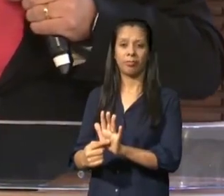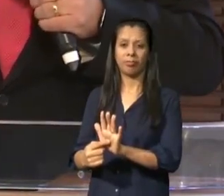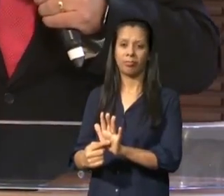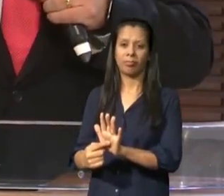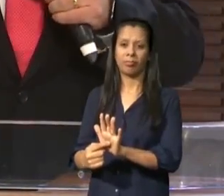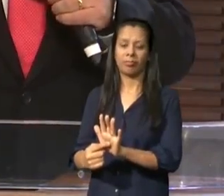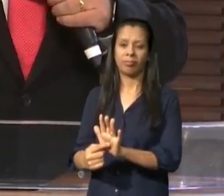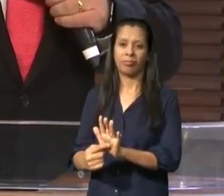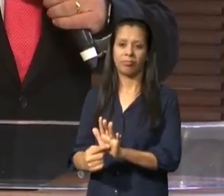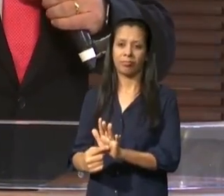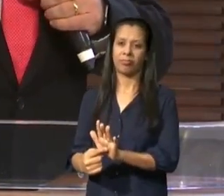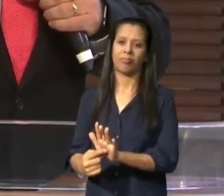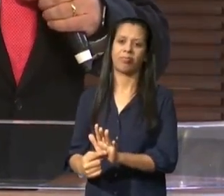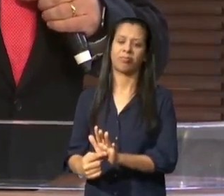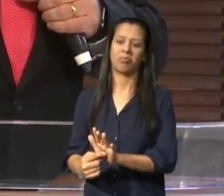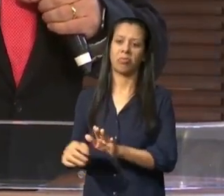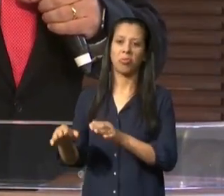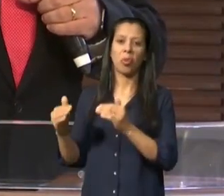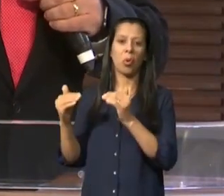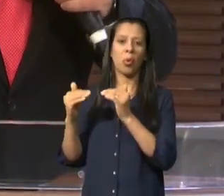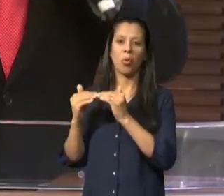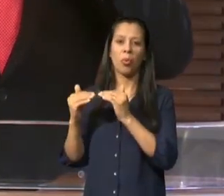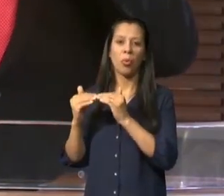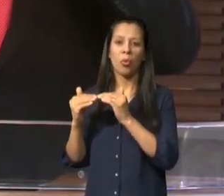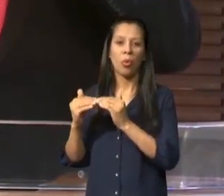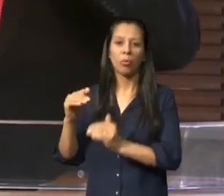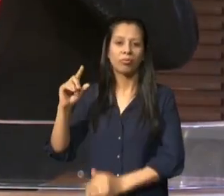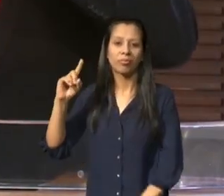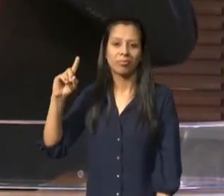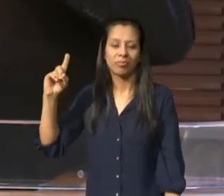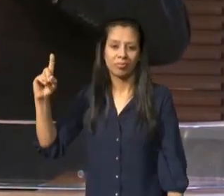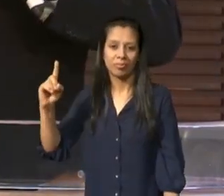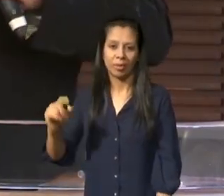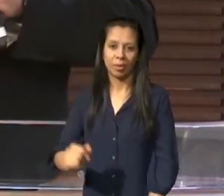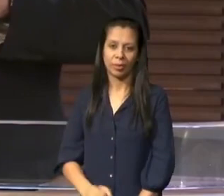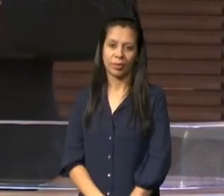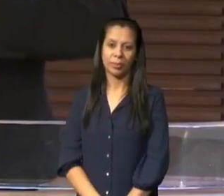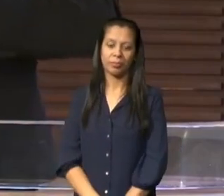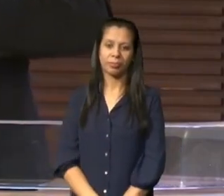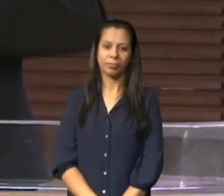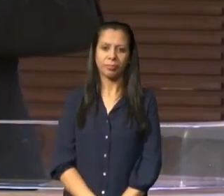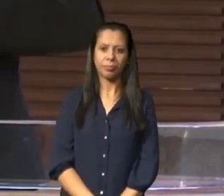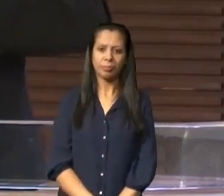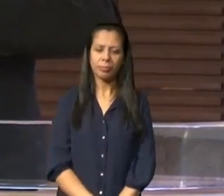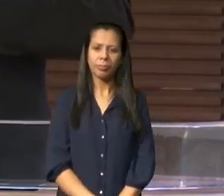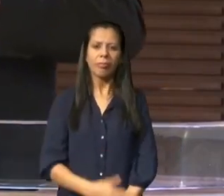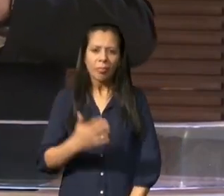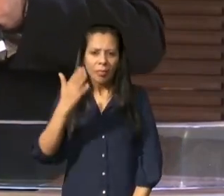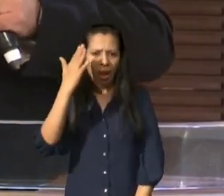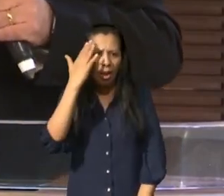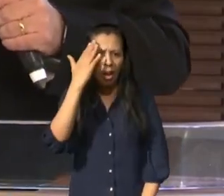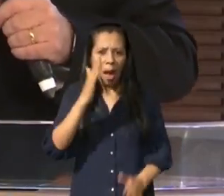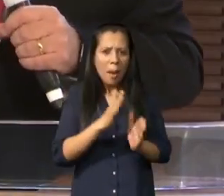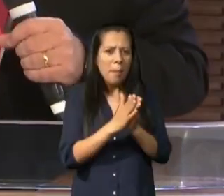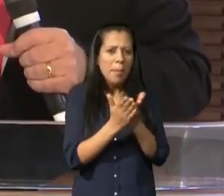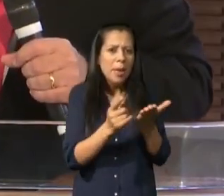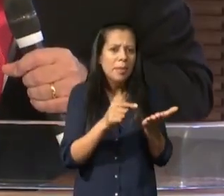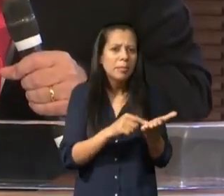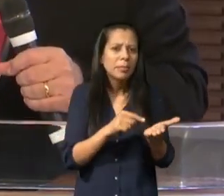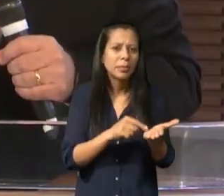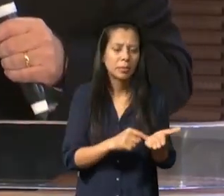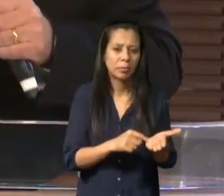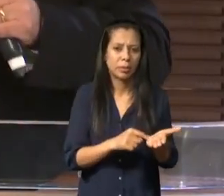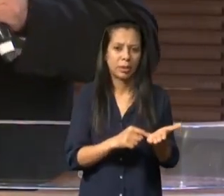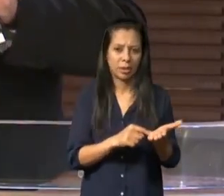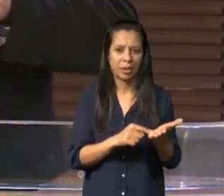sabe qual outro fator porque os murmuradores não entrarão no reino de Deus é porque se eles forem